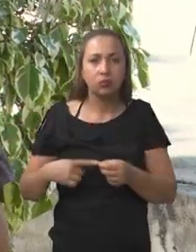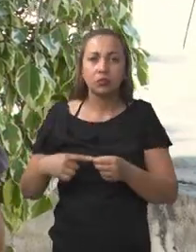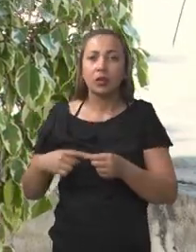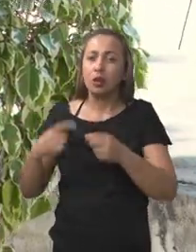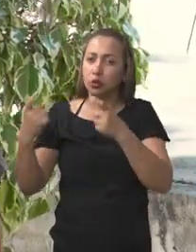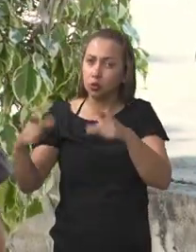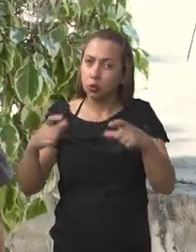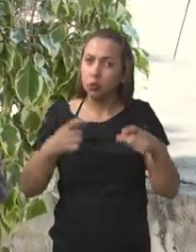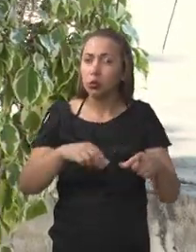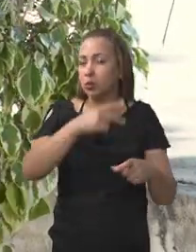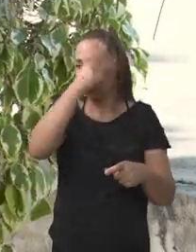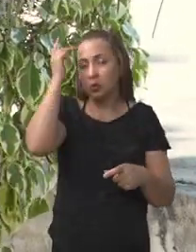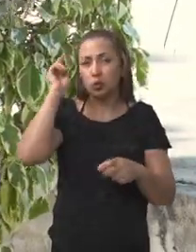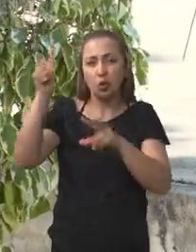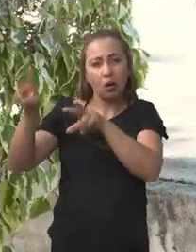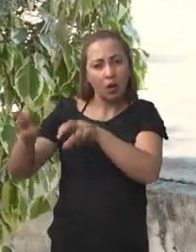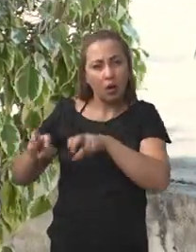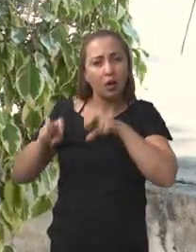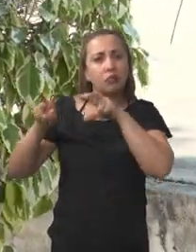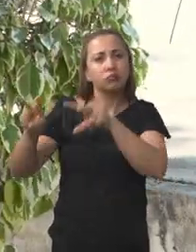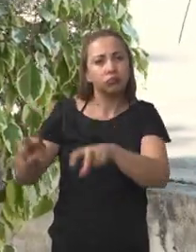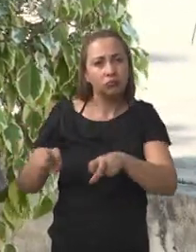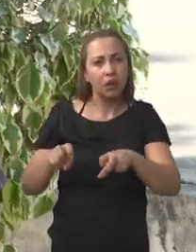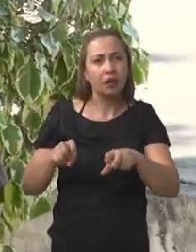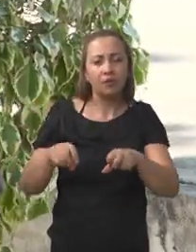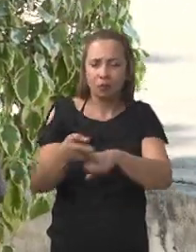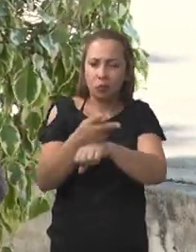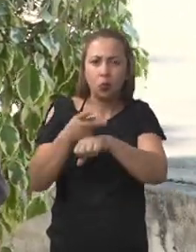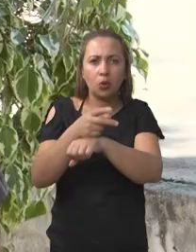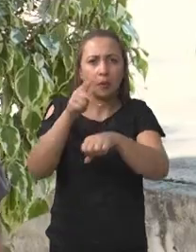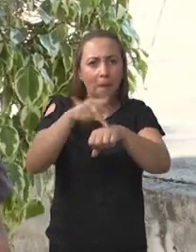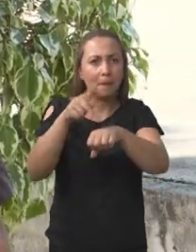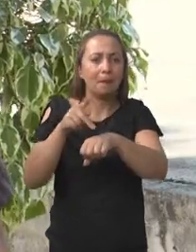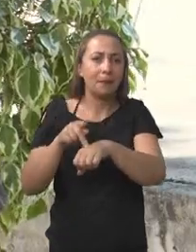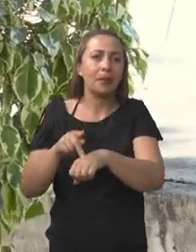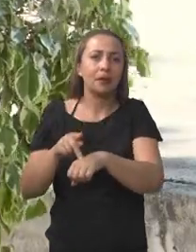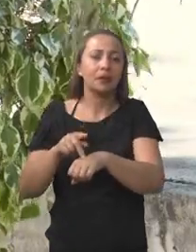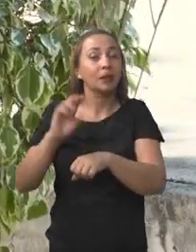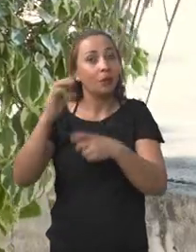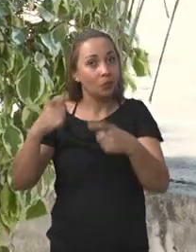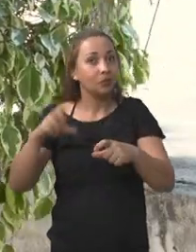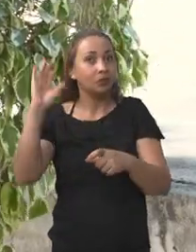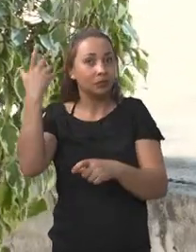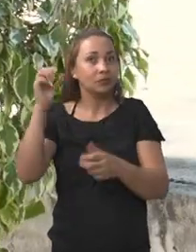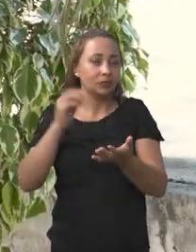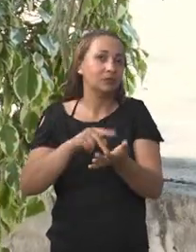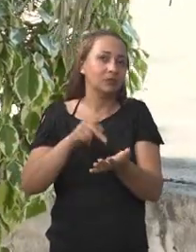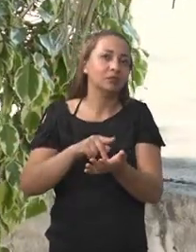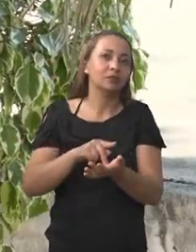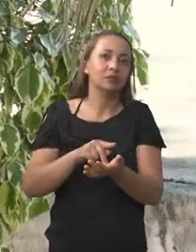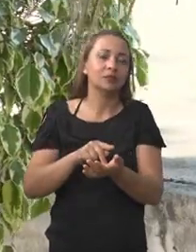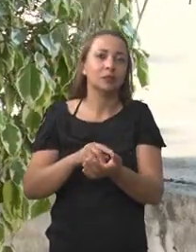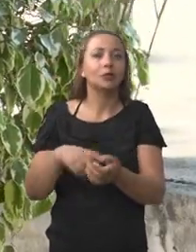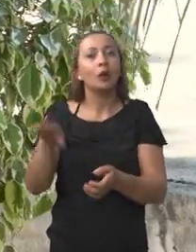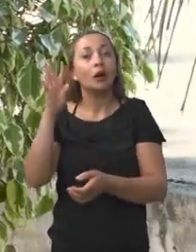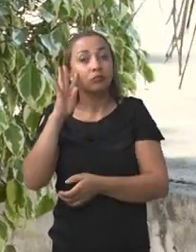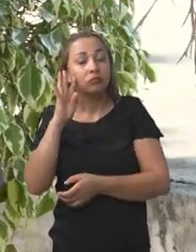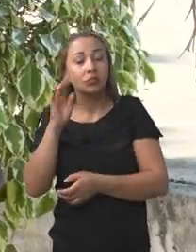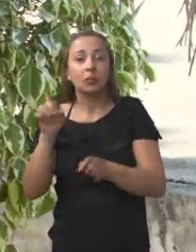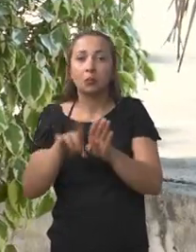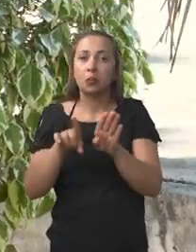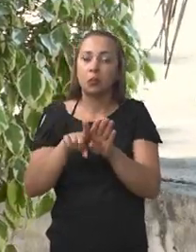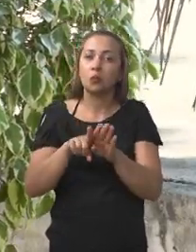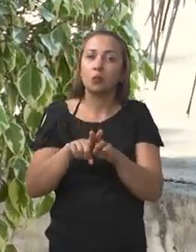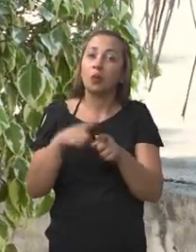esses homens mineravam, Outrora, esses espaços em que ocorreu mesmo esse processo, também foi muito interessante,